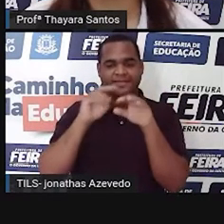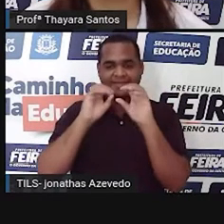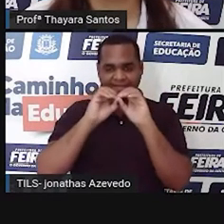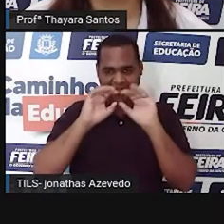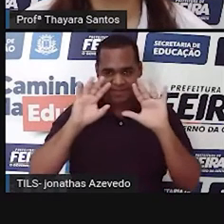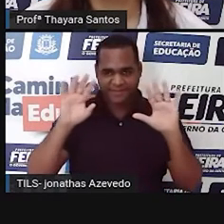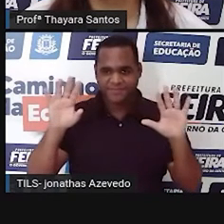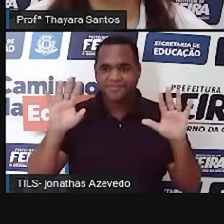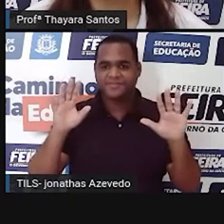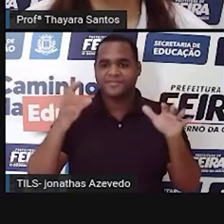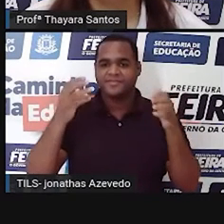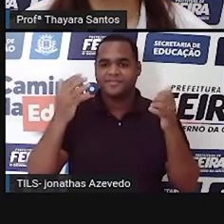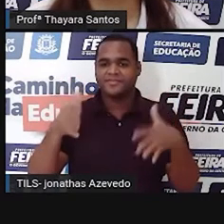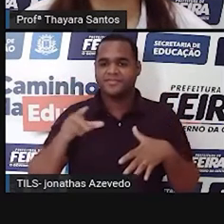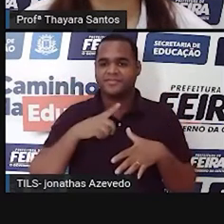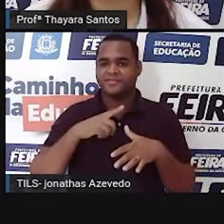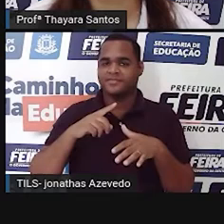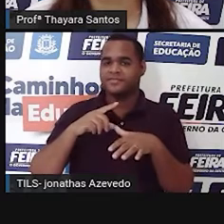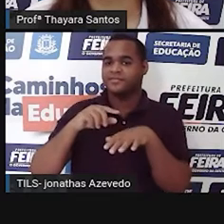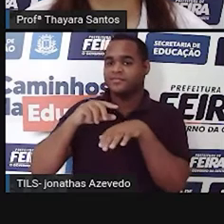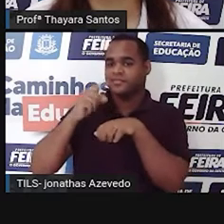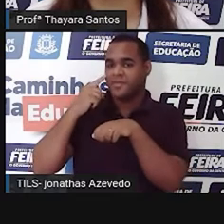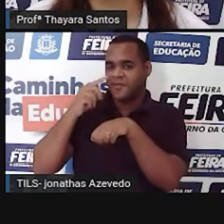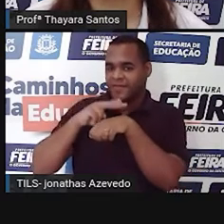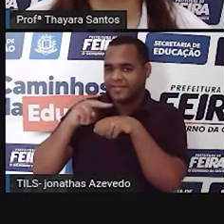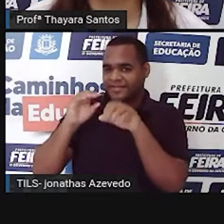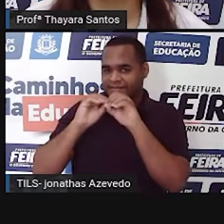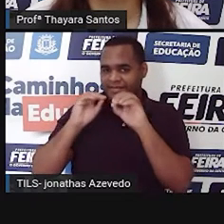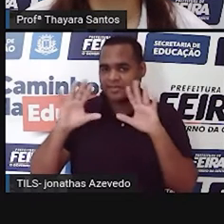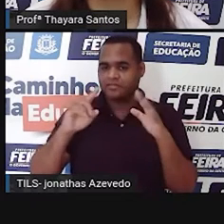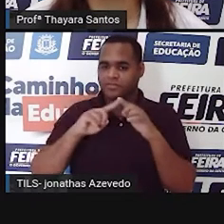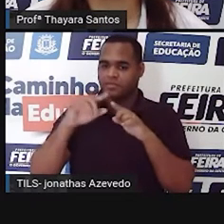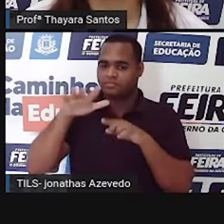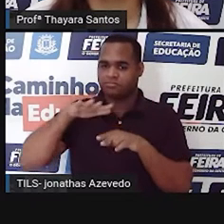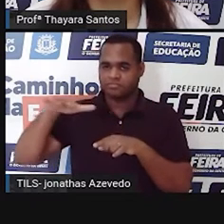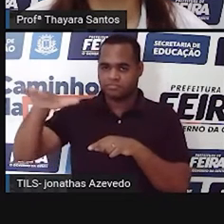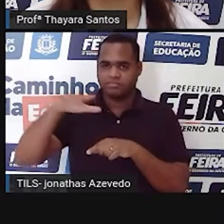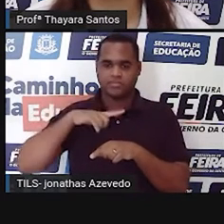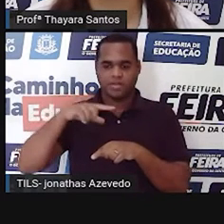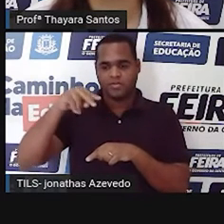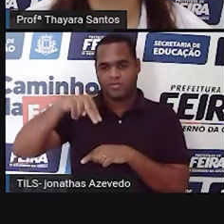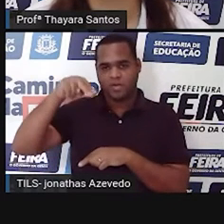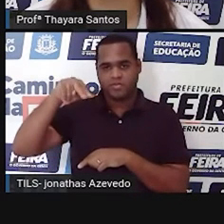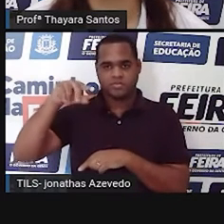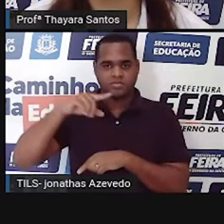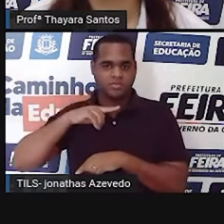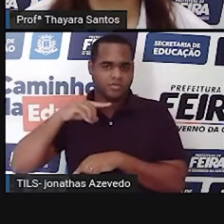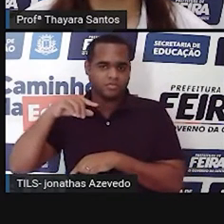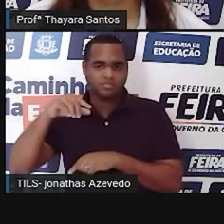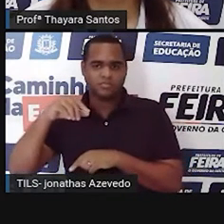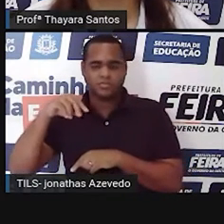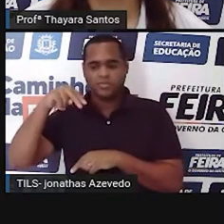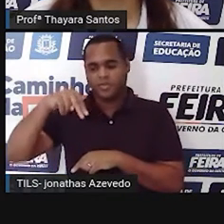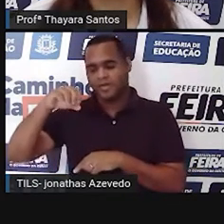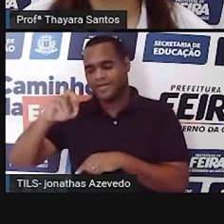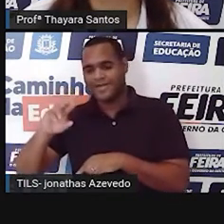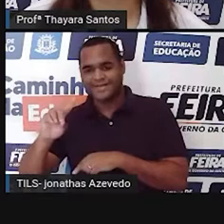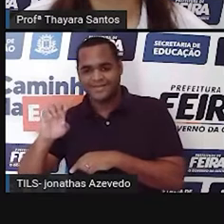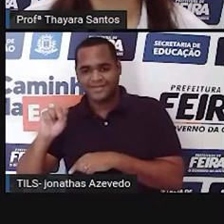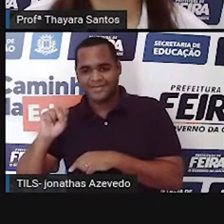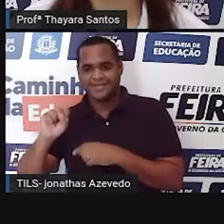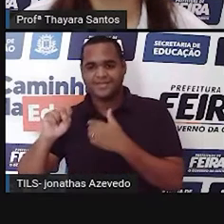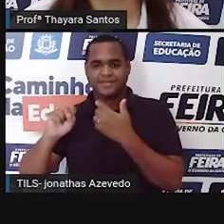tem bioma Cerrado tanto na região aqui, um pouquinho da região norte, um pouquinho da região nordeste,